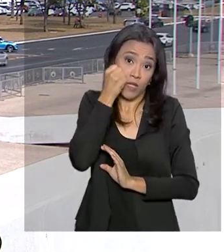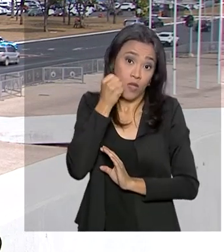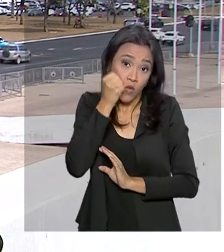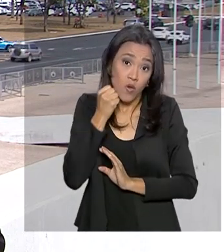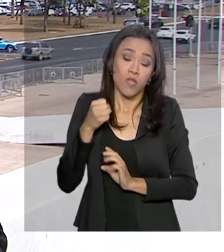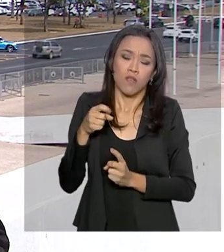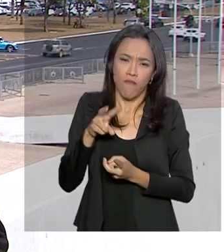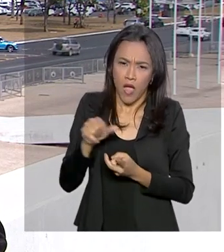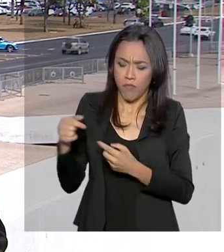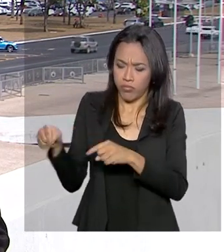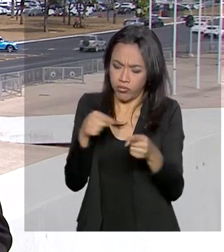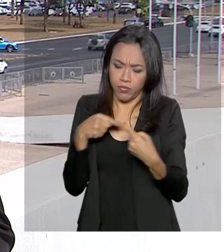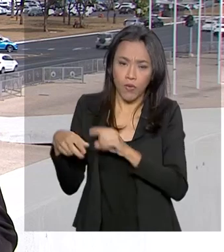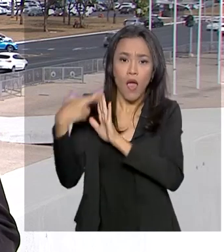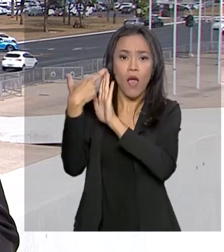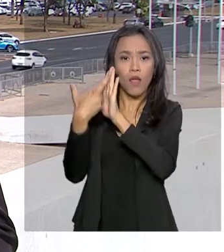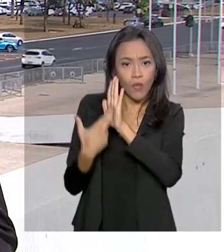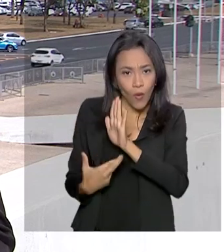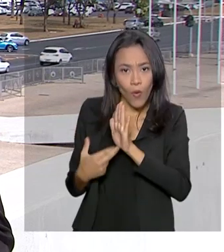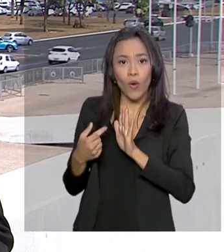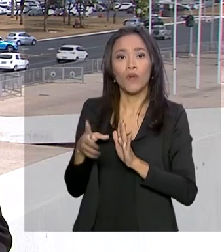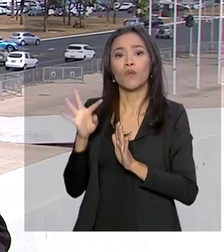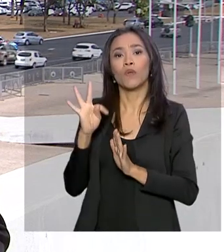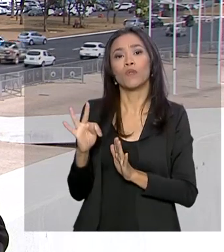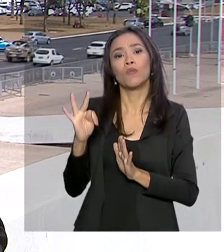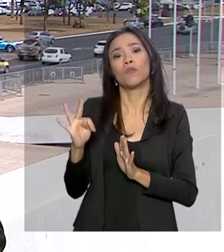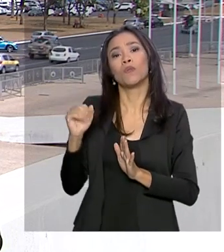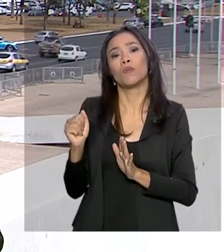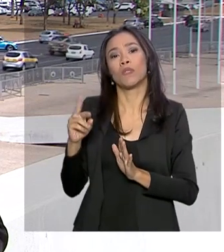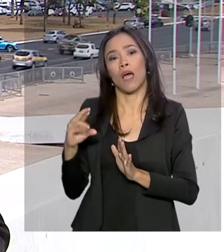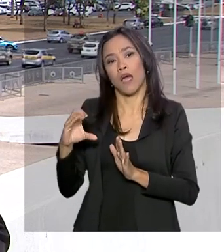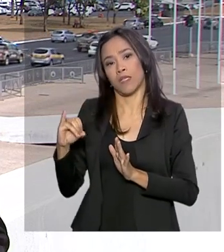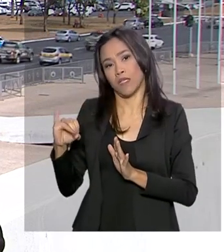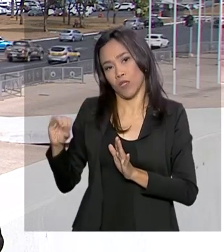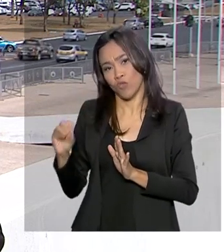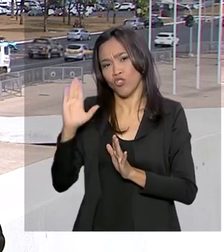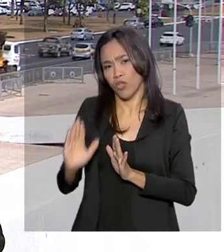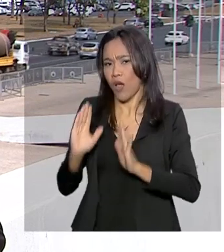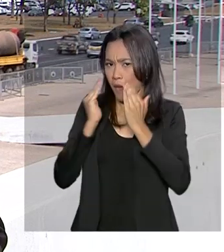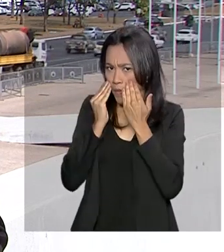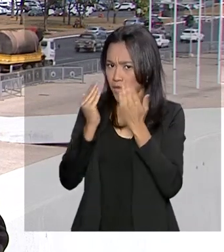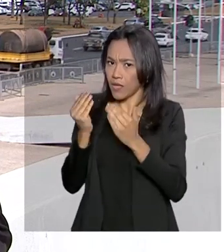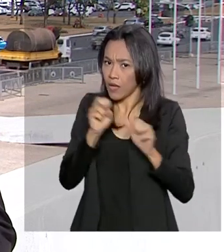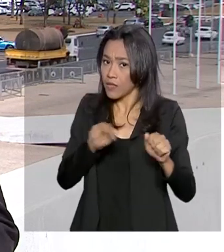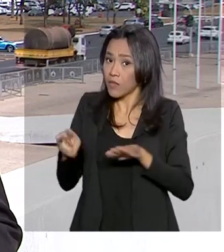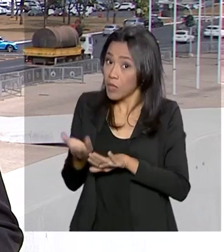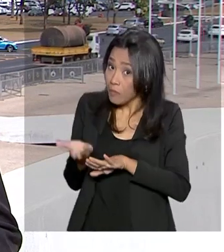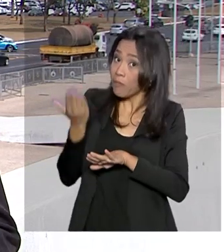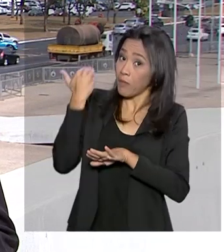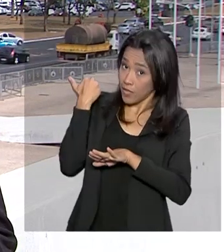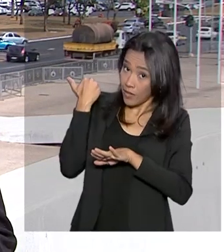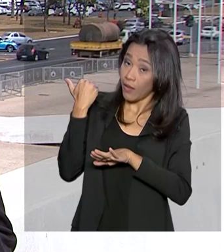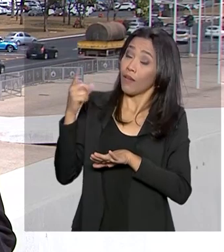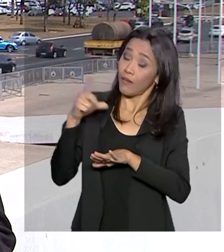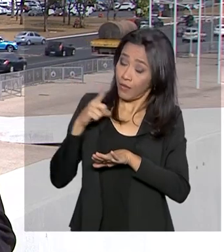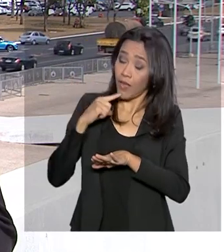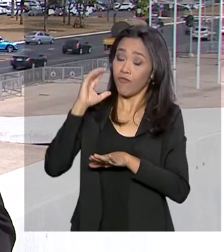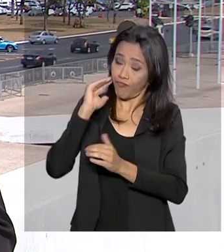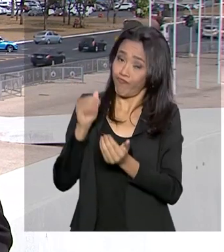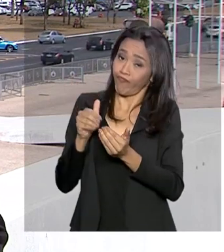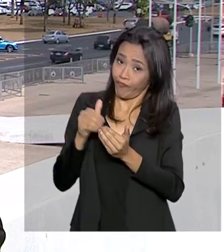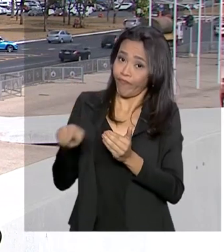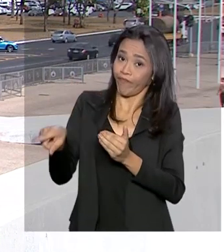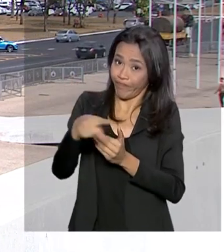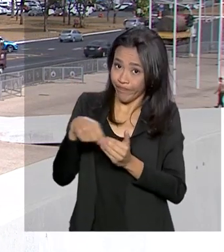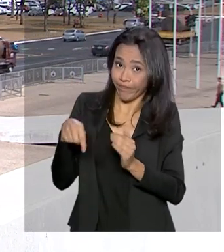discutir o relatório do senador Tarso Gereissat, que foi apresentado na semana passada e que teve um parecer favorável.